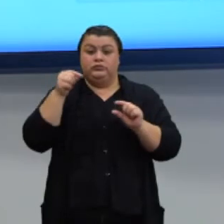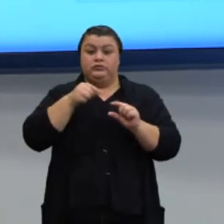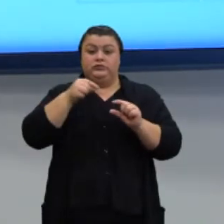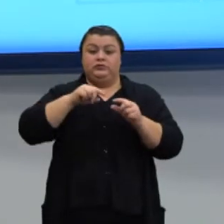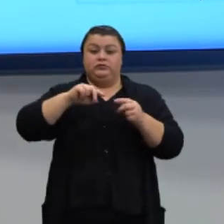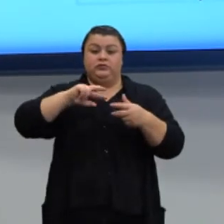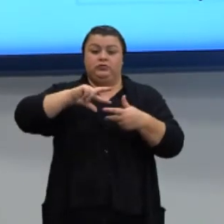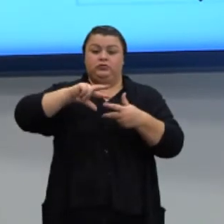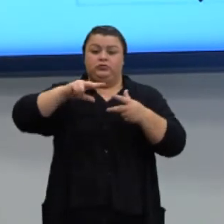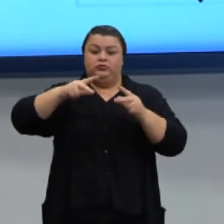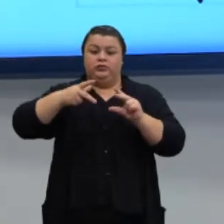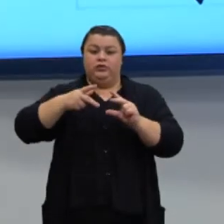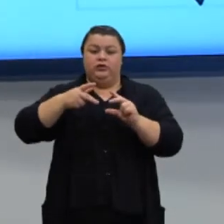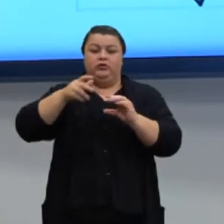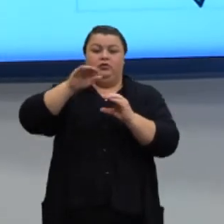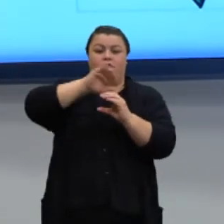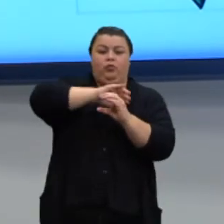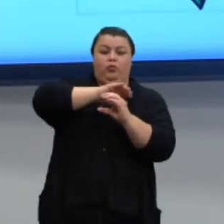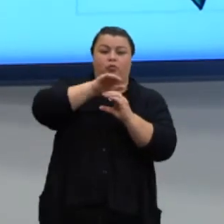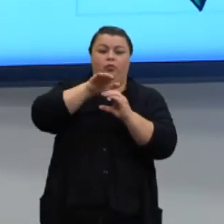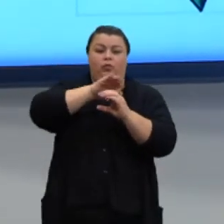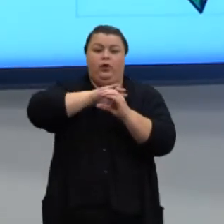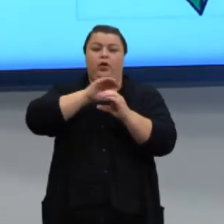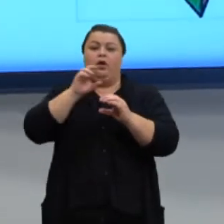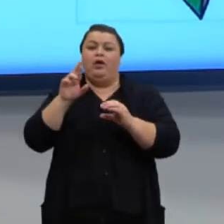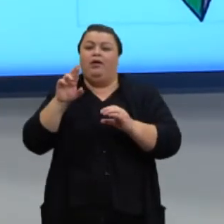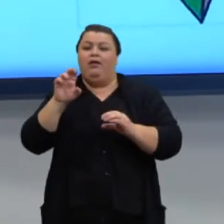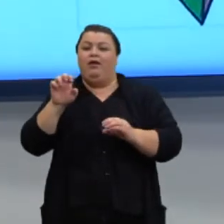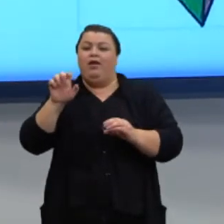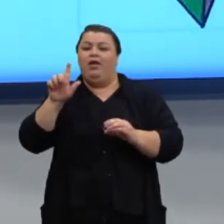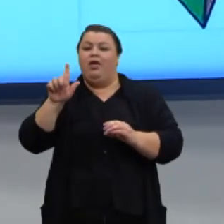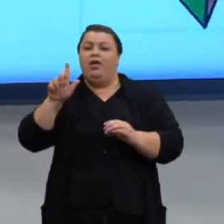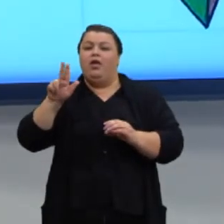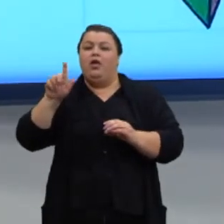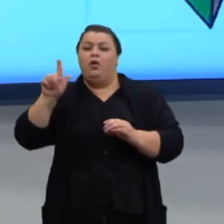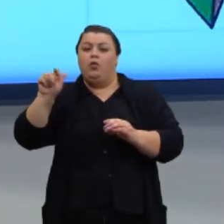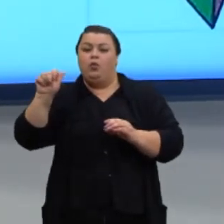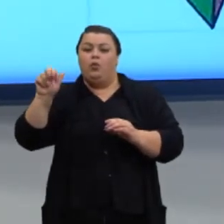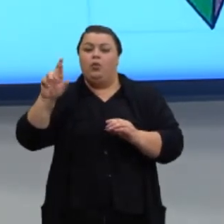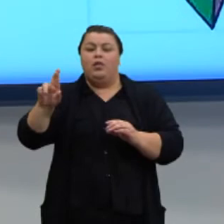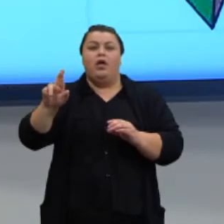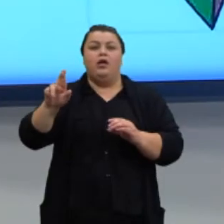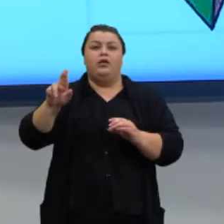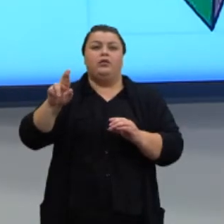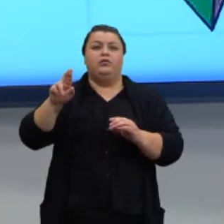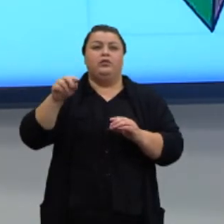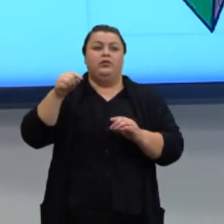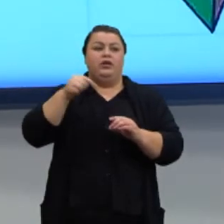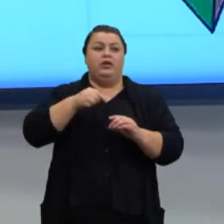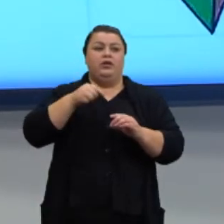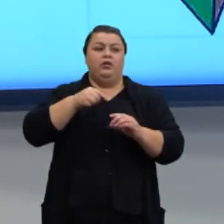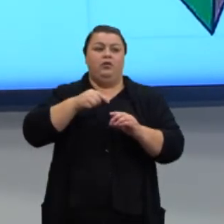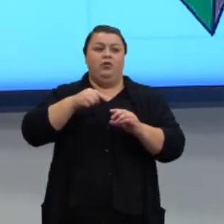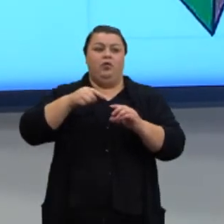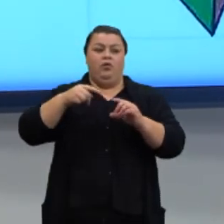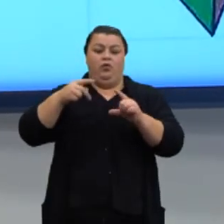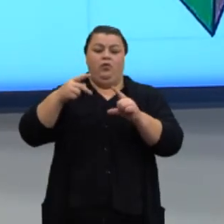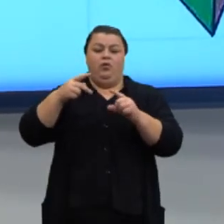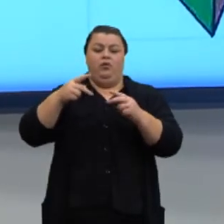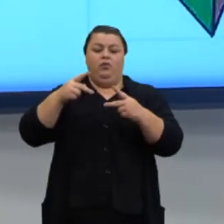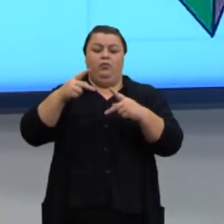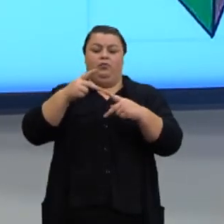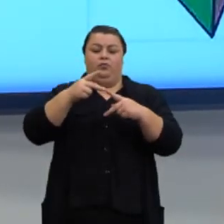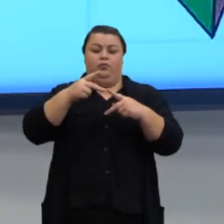poliedro convexo regular. Então, aqui, que a gente vai observar? Um tetraedro. Um tetraedro